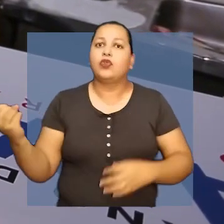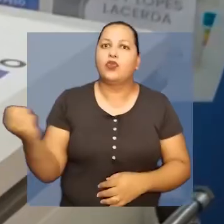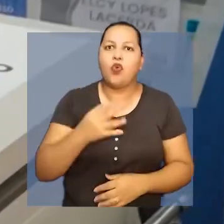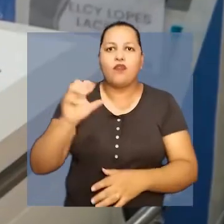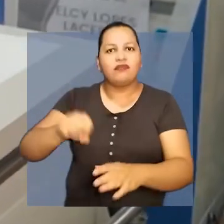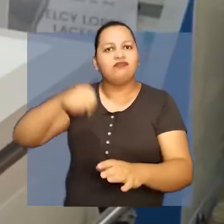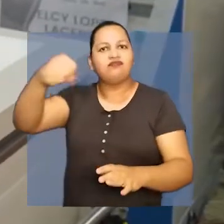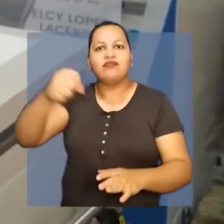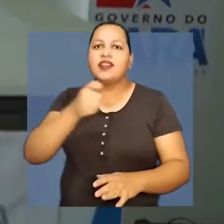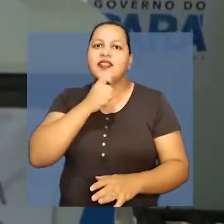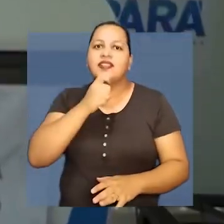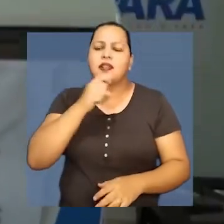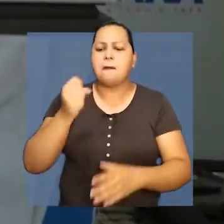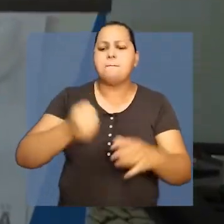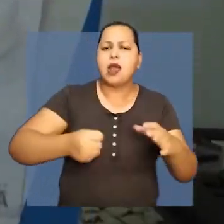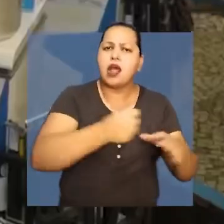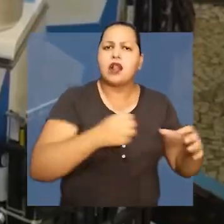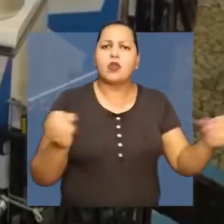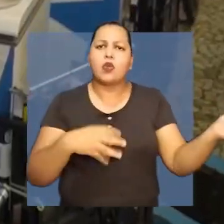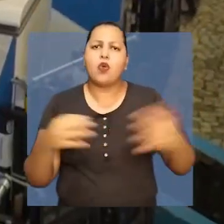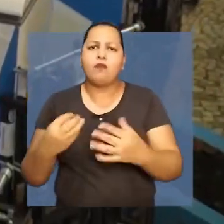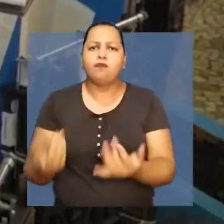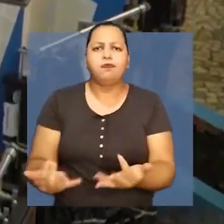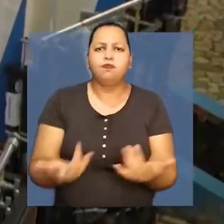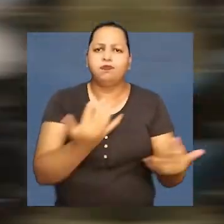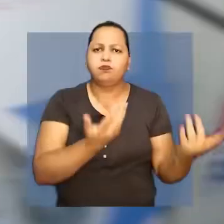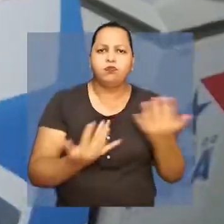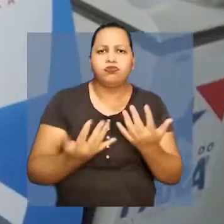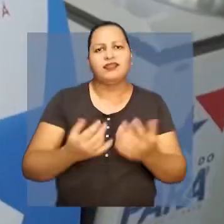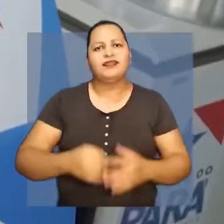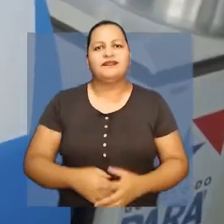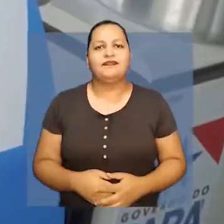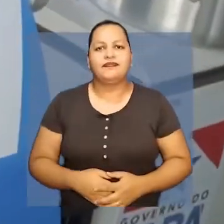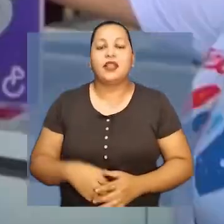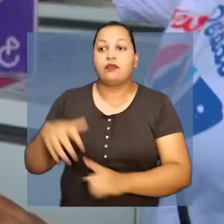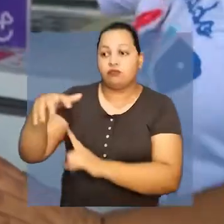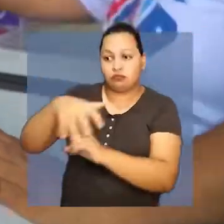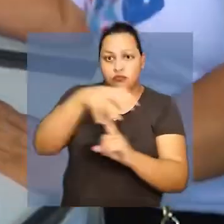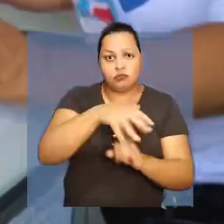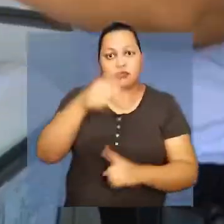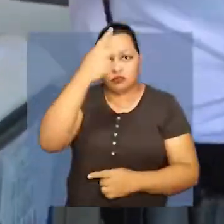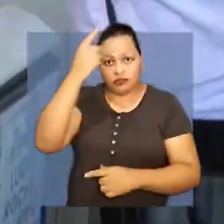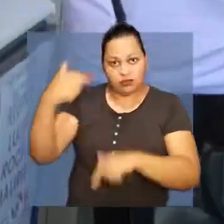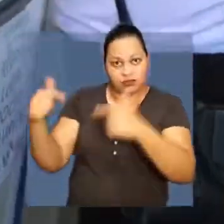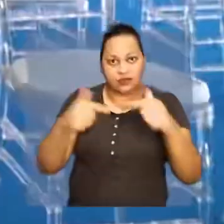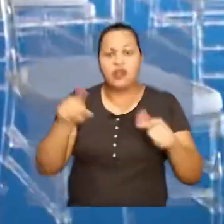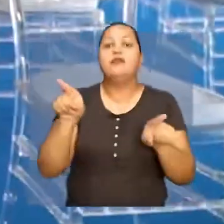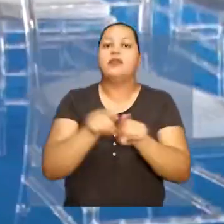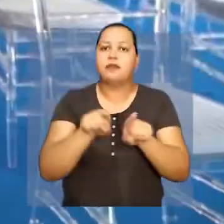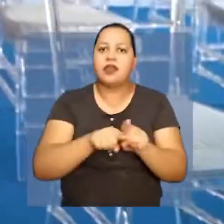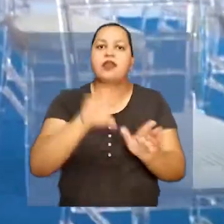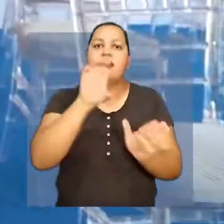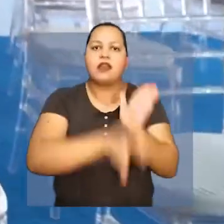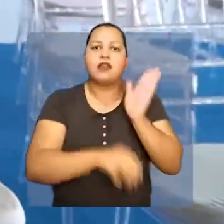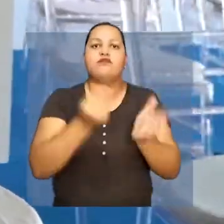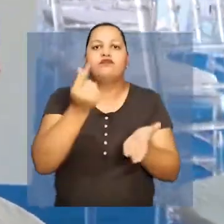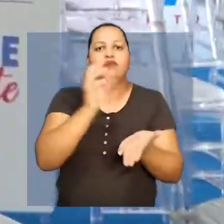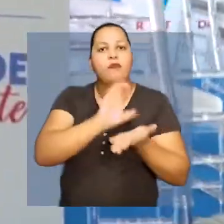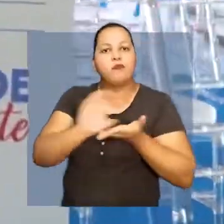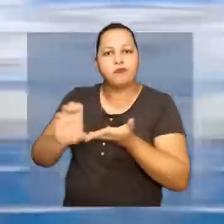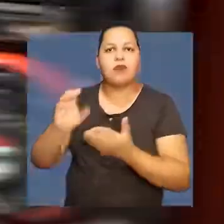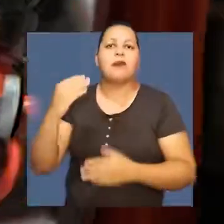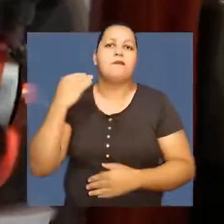friso novo, aí tem panelas novas, fogão industrial. Os feirantes também receberam linha de microcrédito Bampará